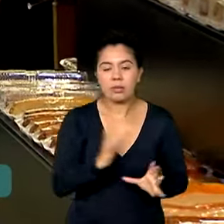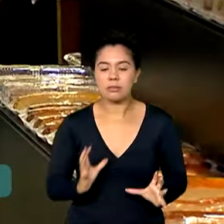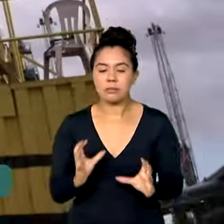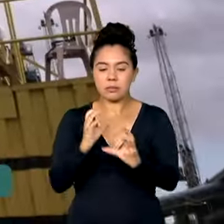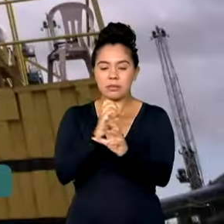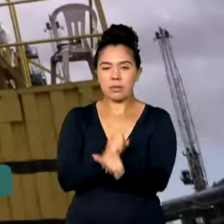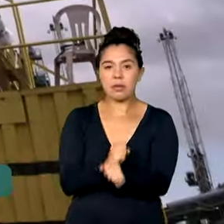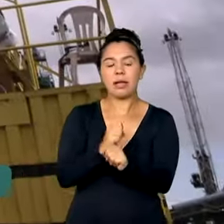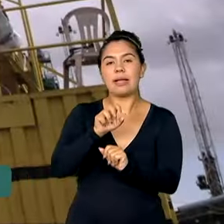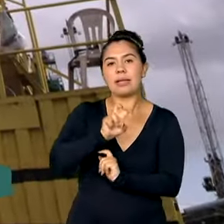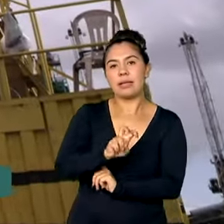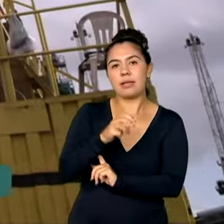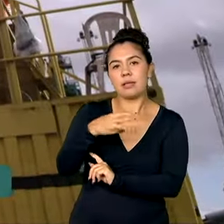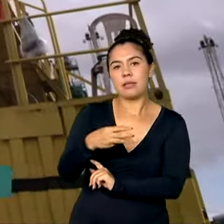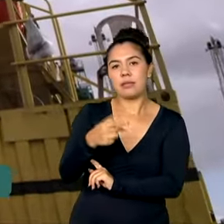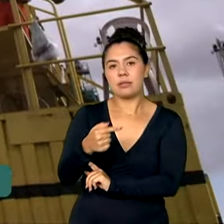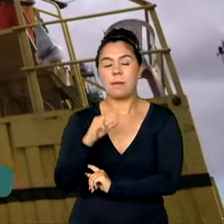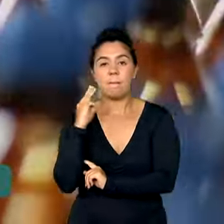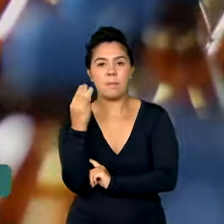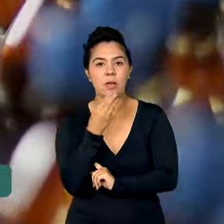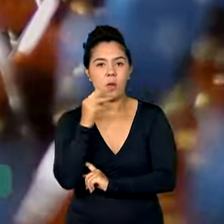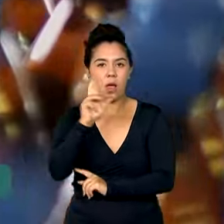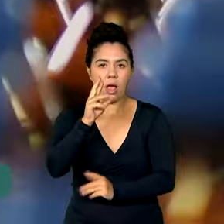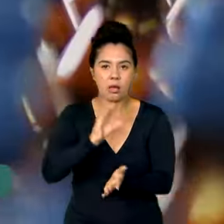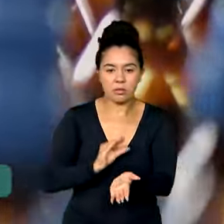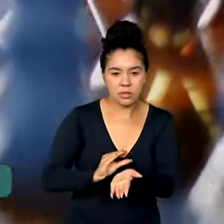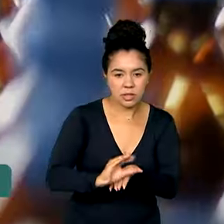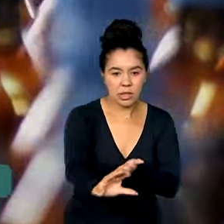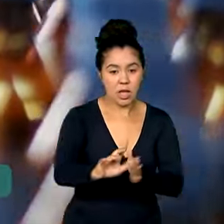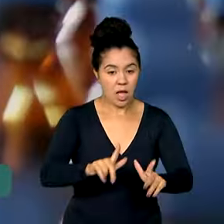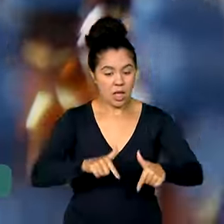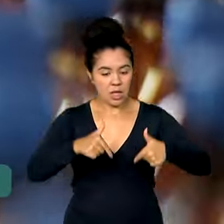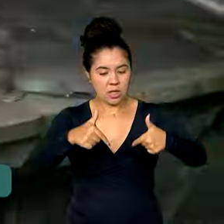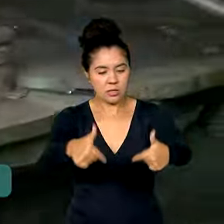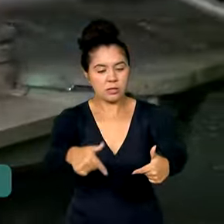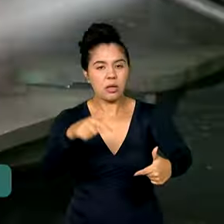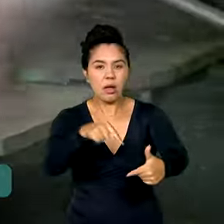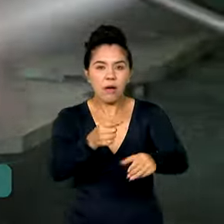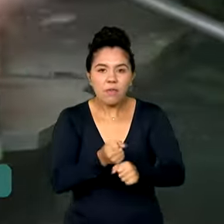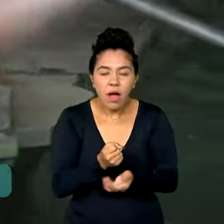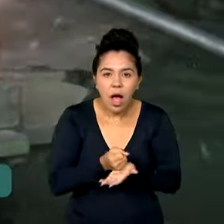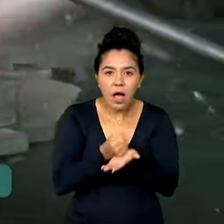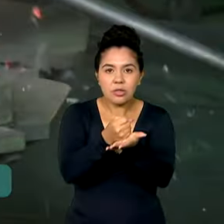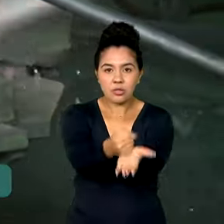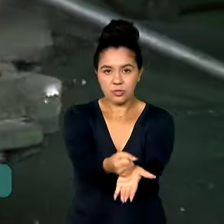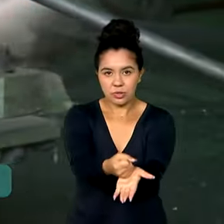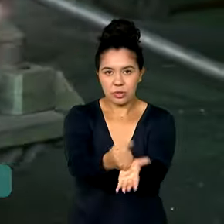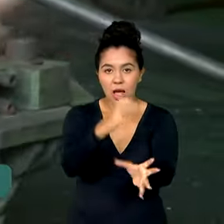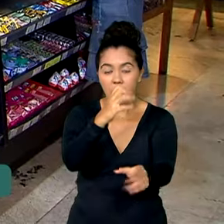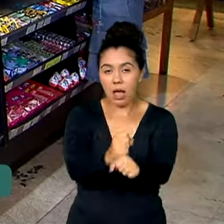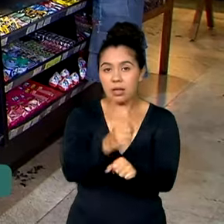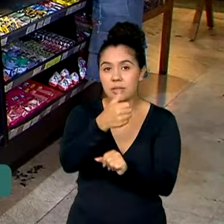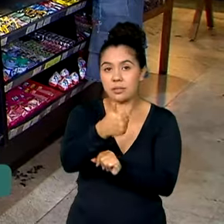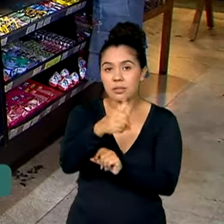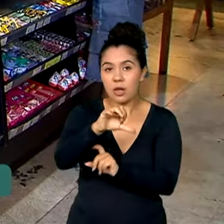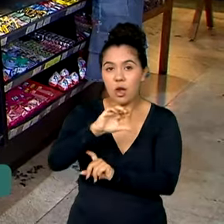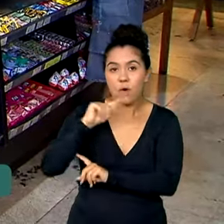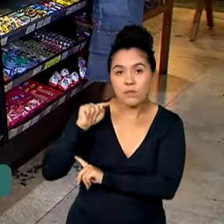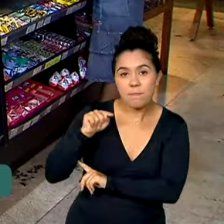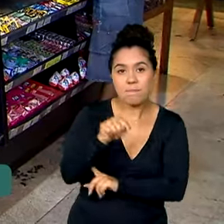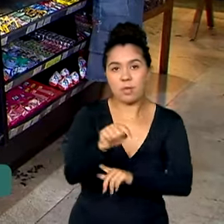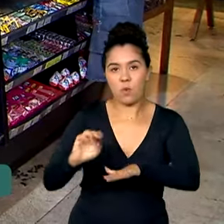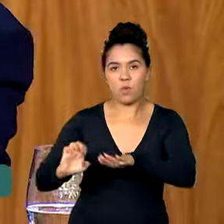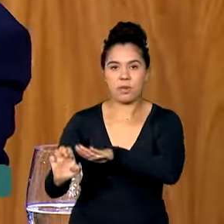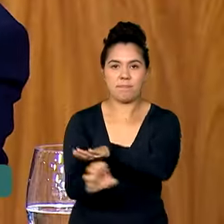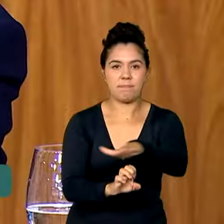537 milhões de reais. A iniciativa vai beneficiar quase 19 mil empresas nos próximos